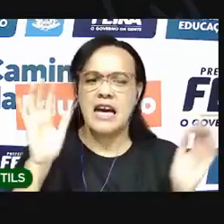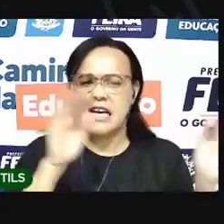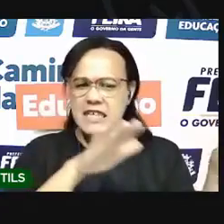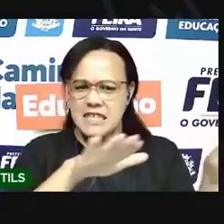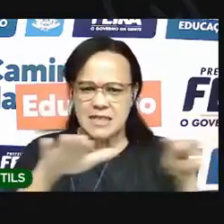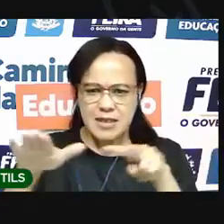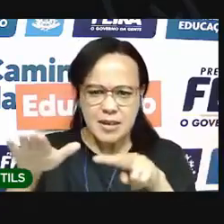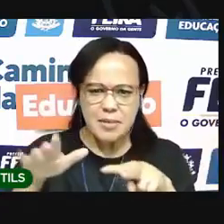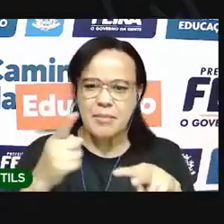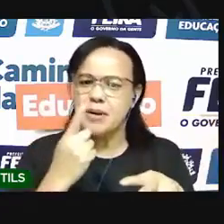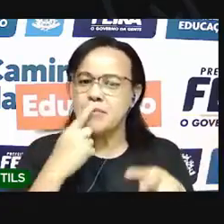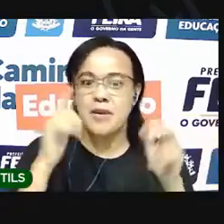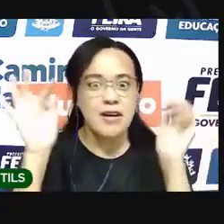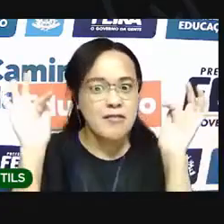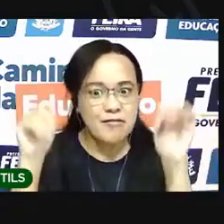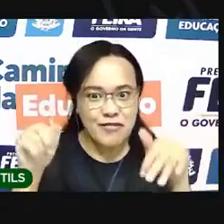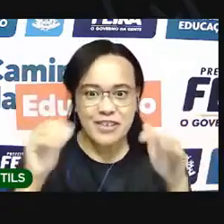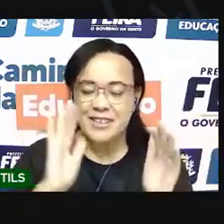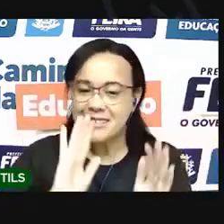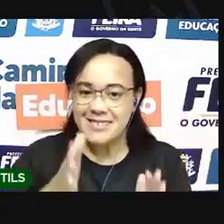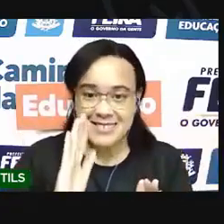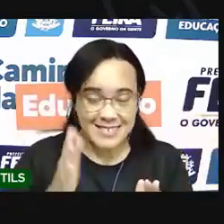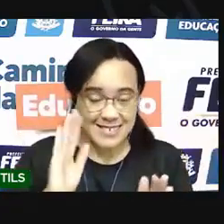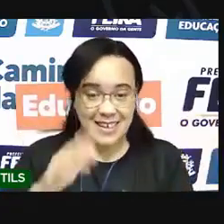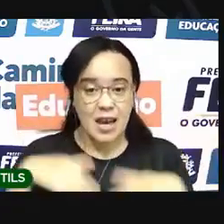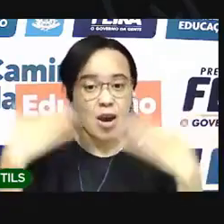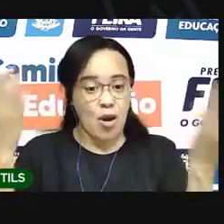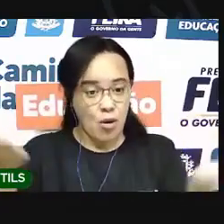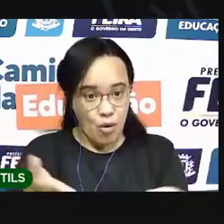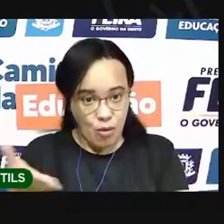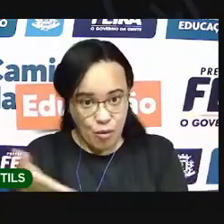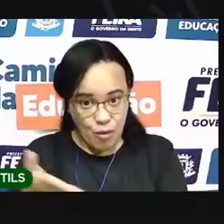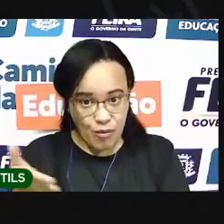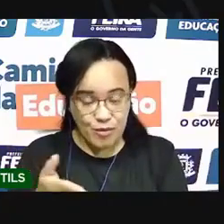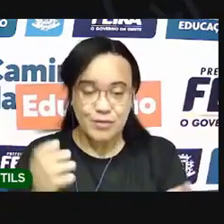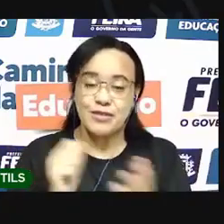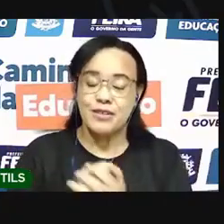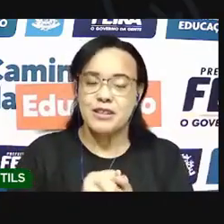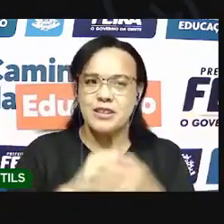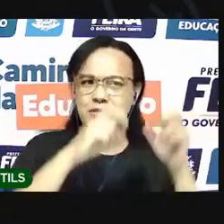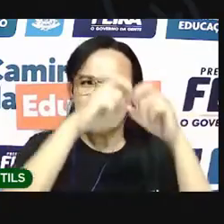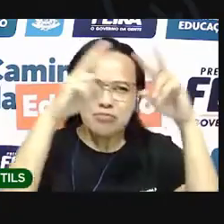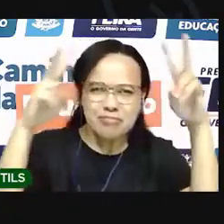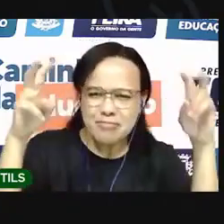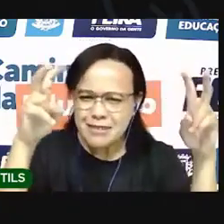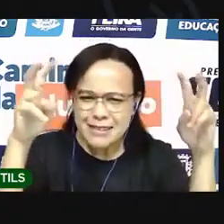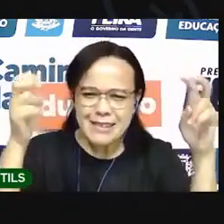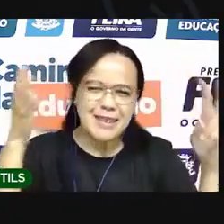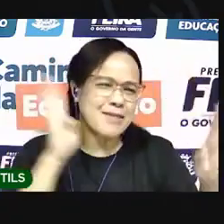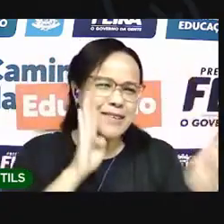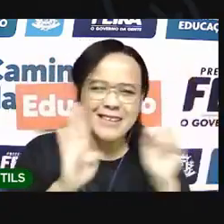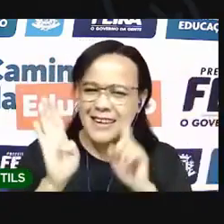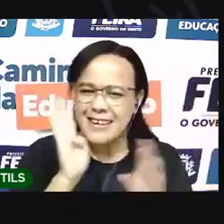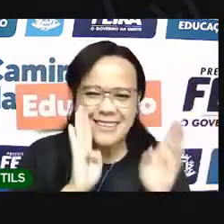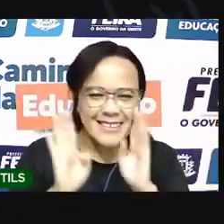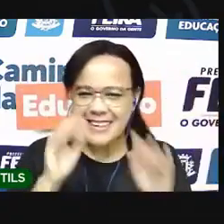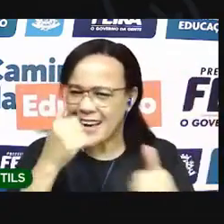e hoje a gente vai ver um assunto muito legal, muito divertido.